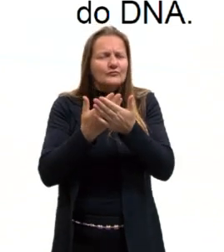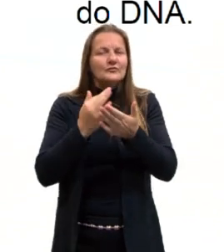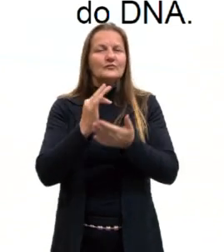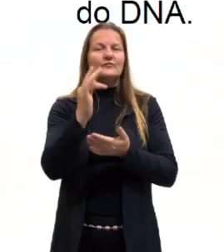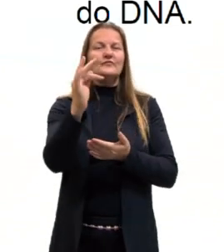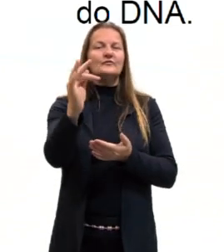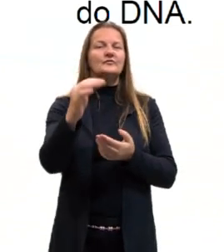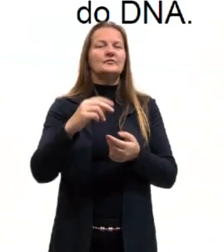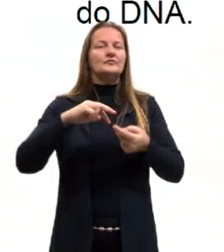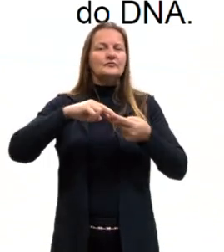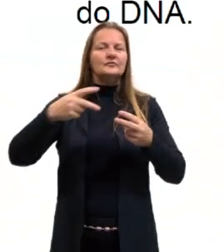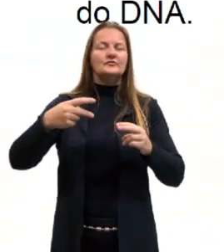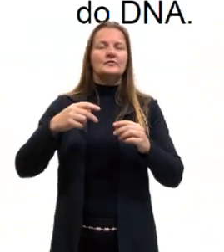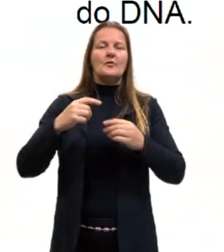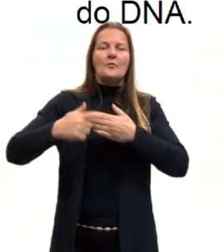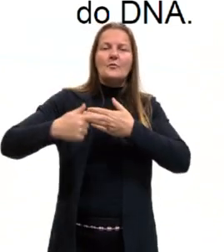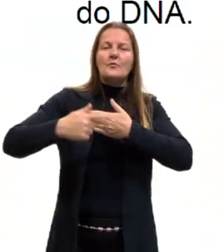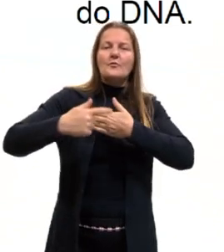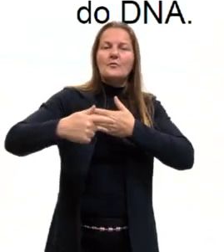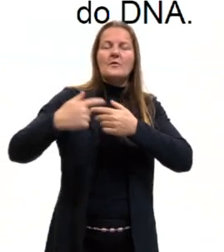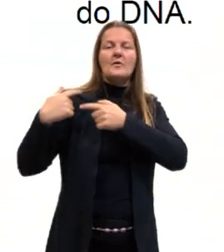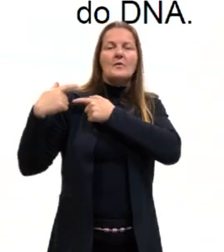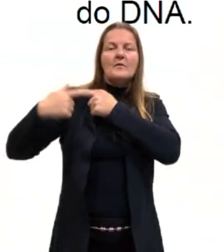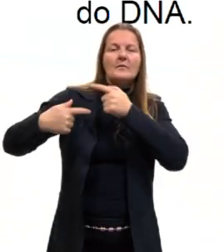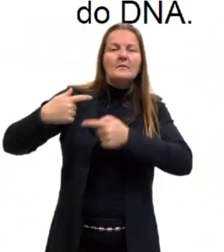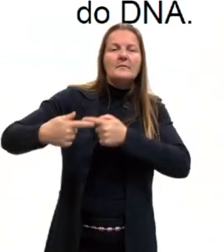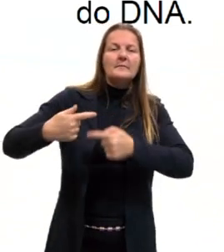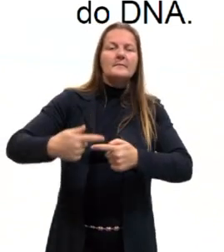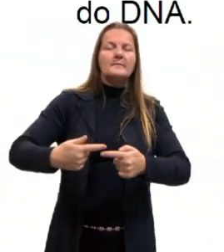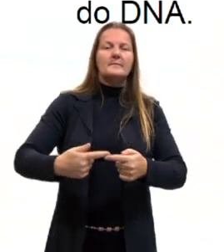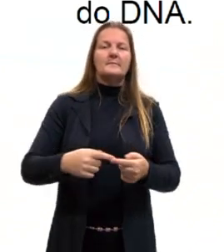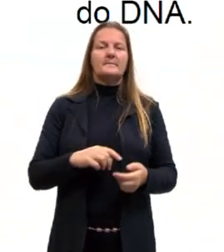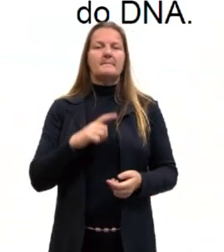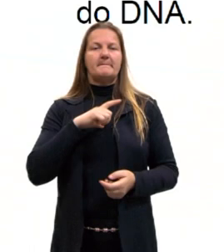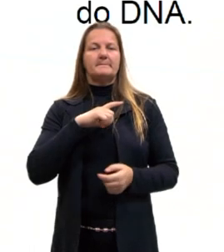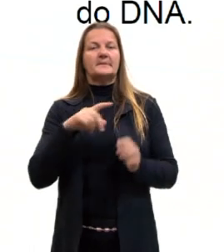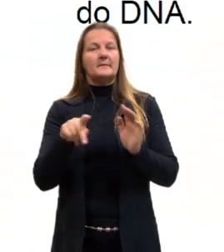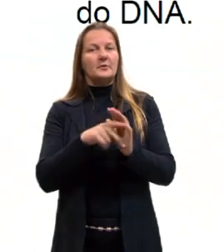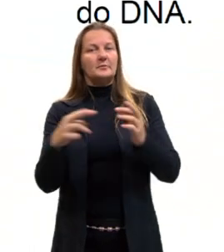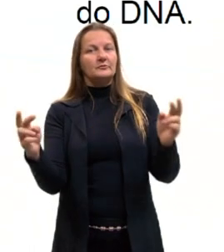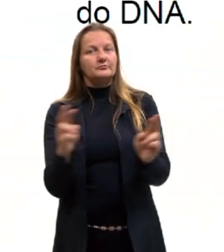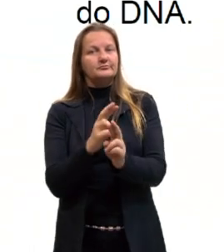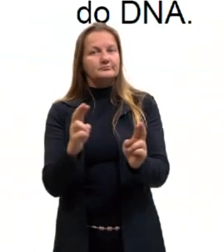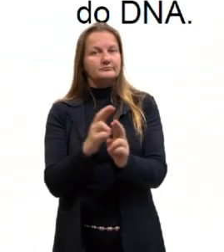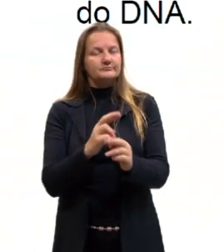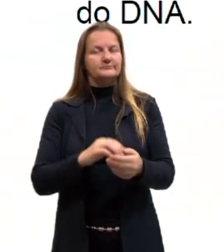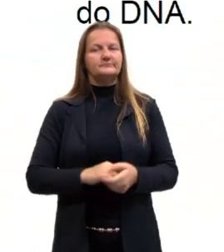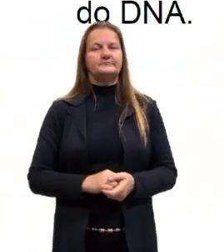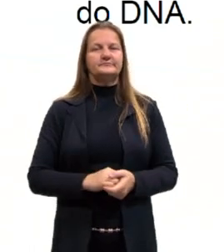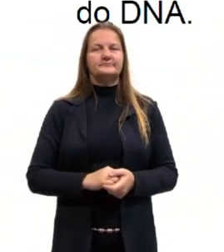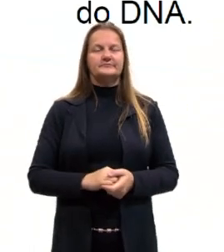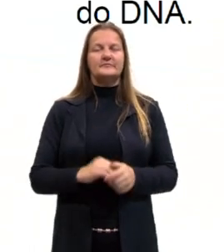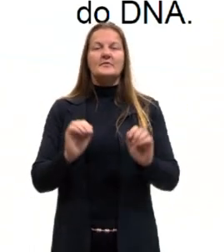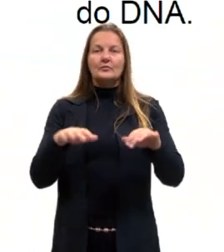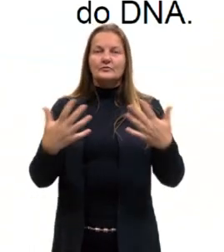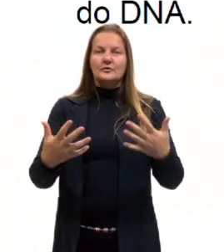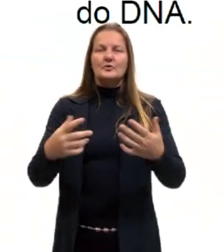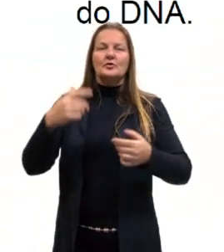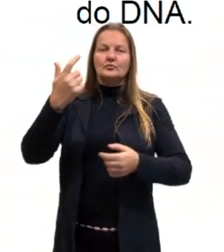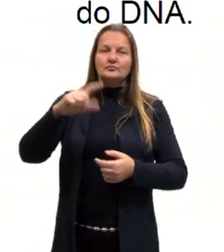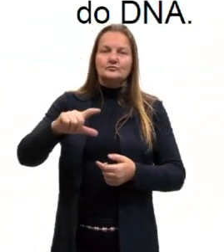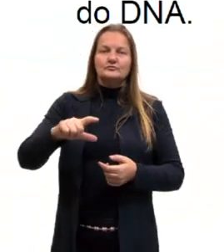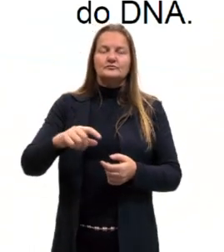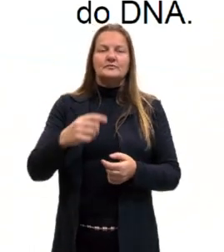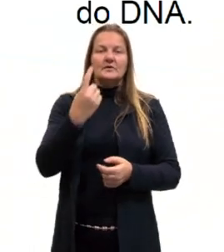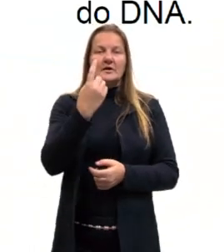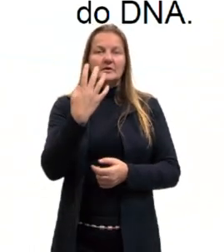genética, hereditariedade e essas questões relacionadas a elas. Então, repetindo, lá